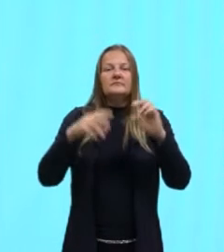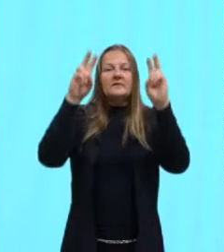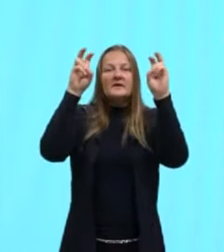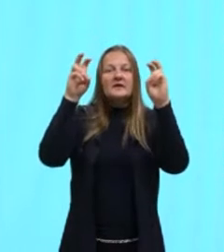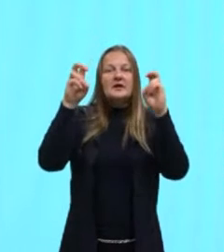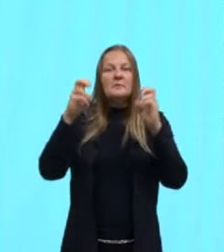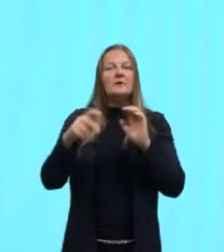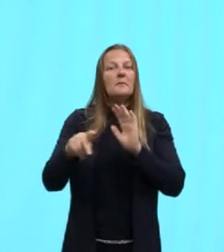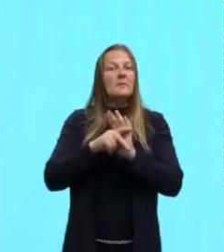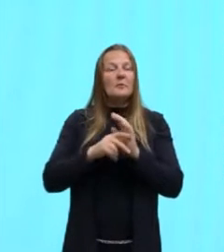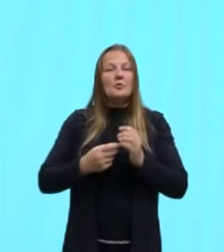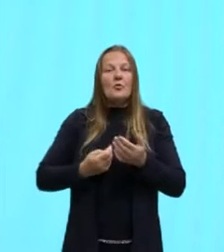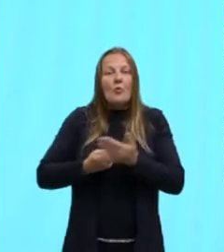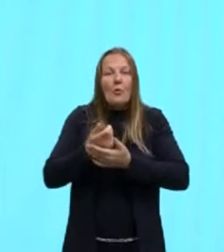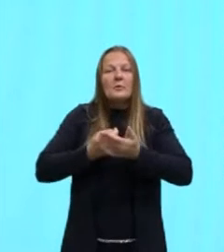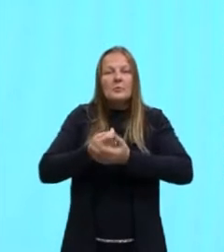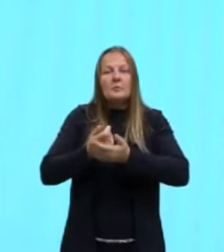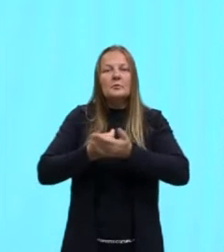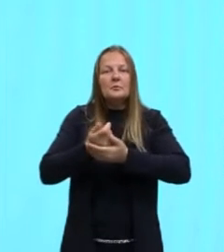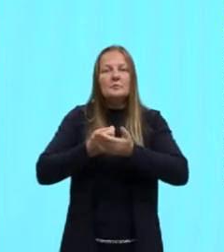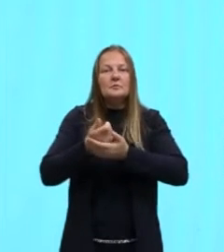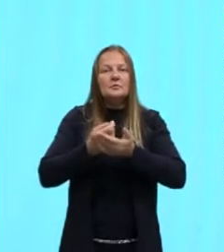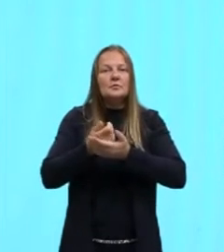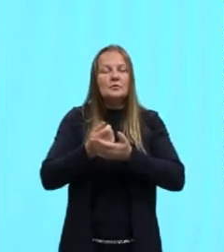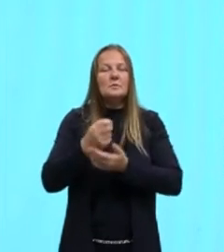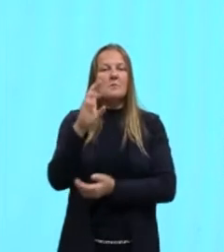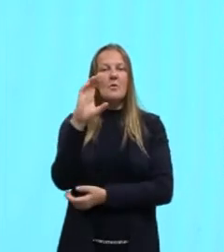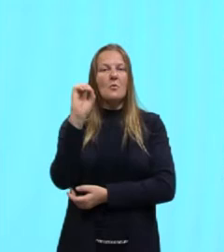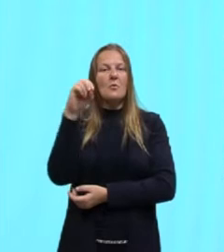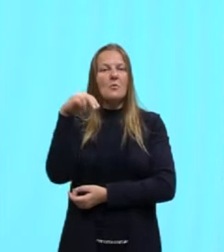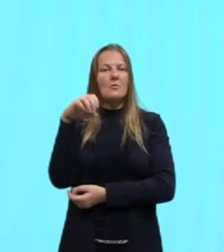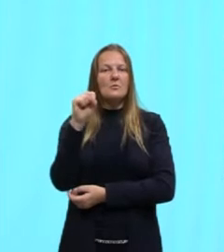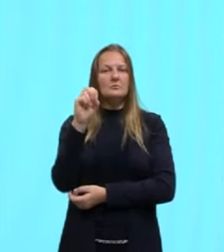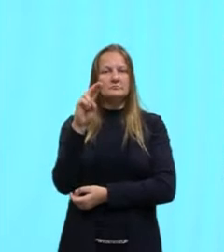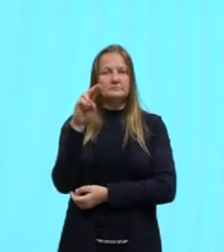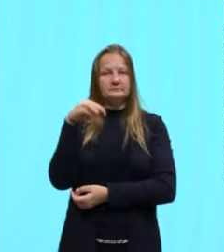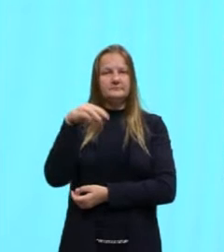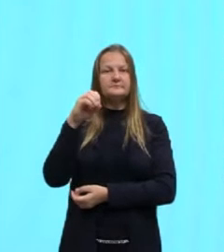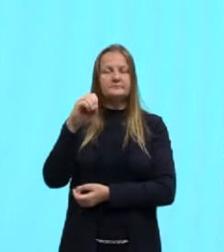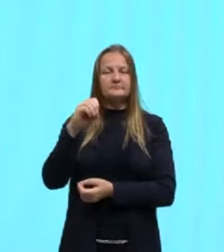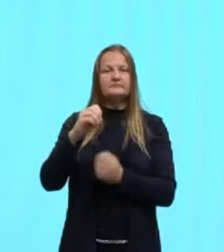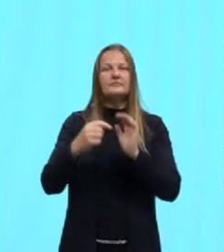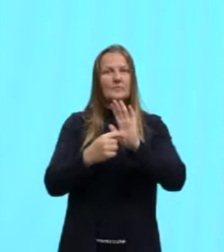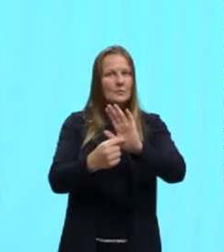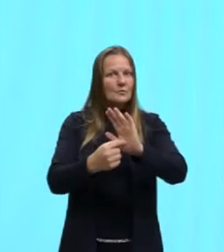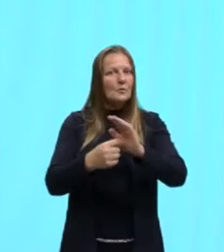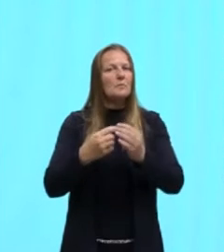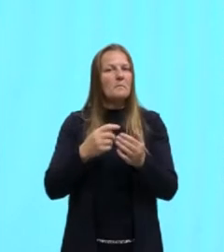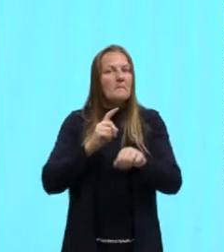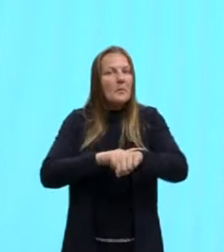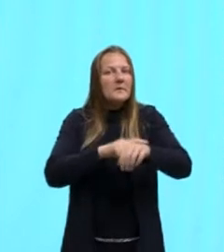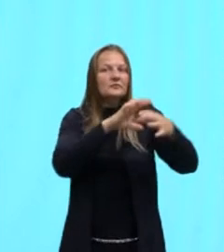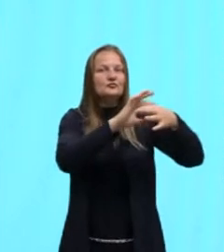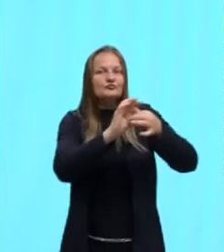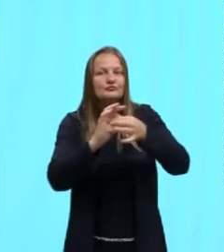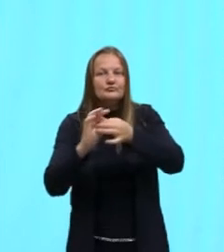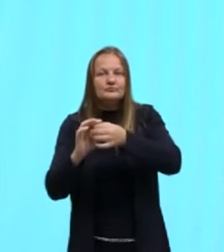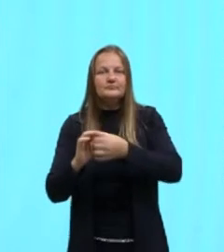relacionados ao consumo. É, mais uma vez, a arte retratando o seu tempo.